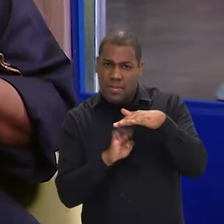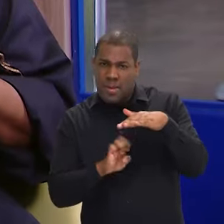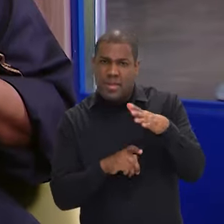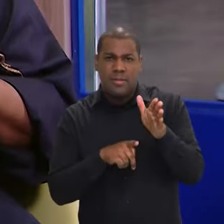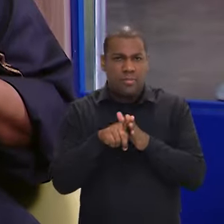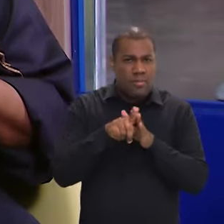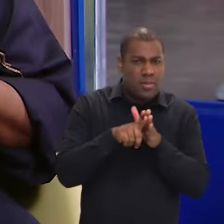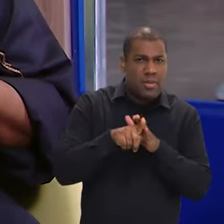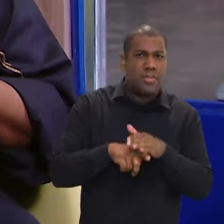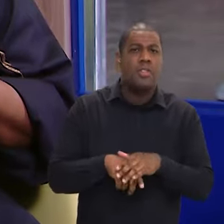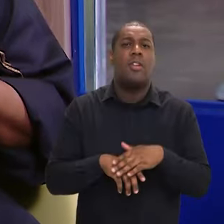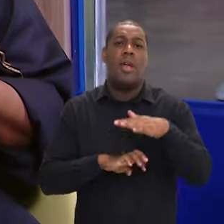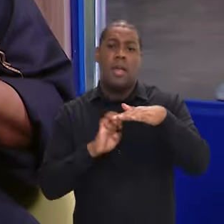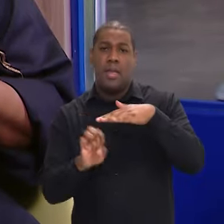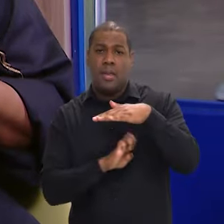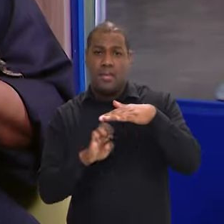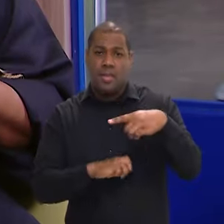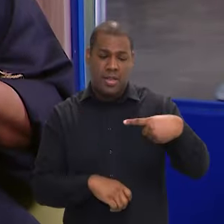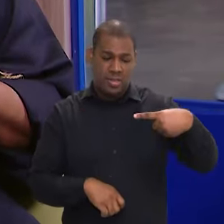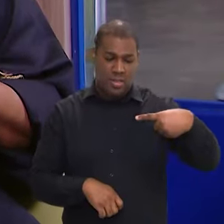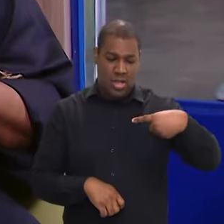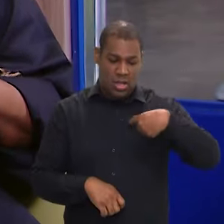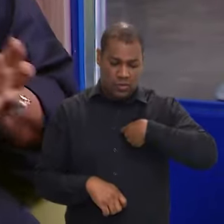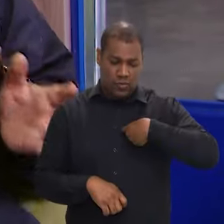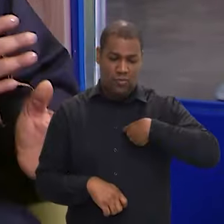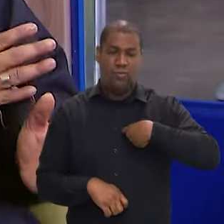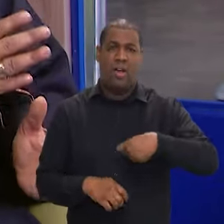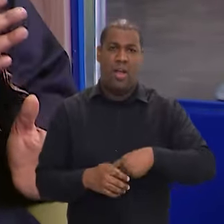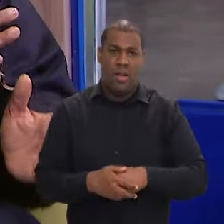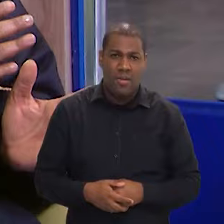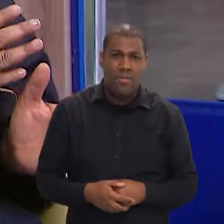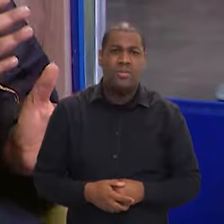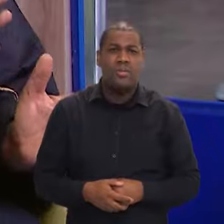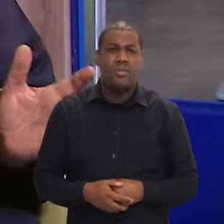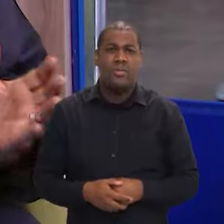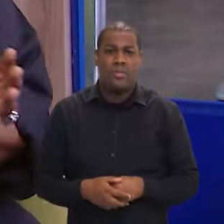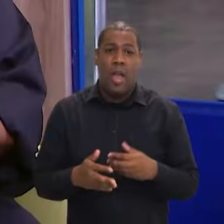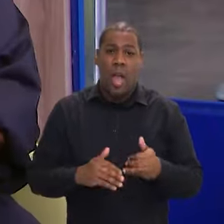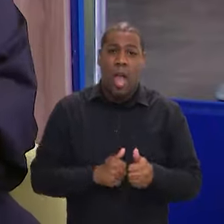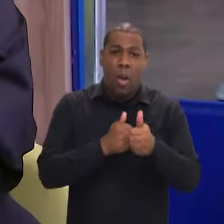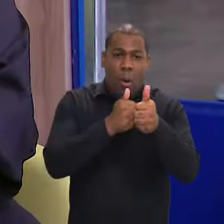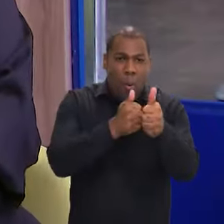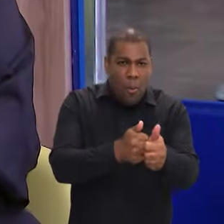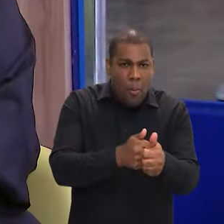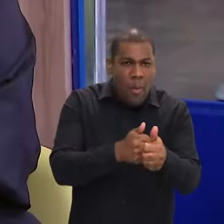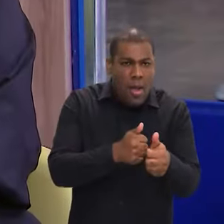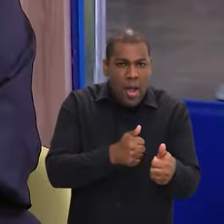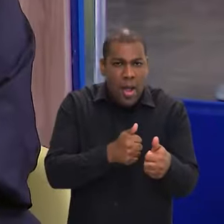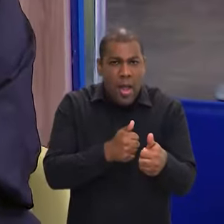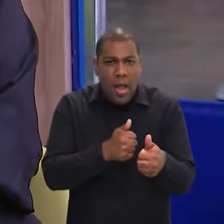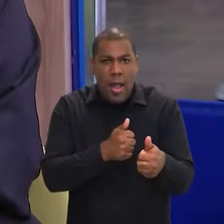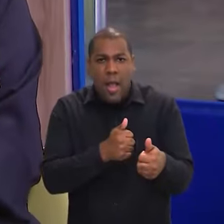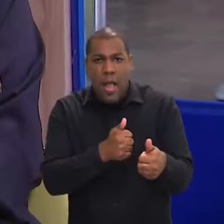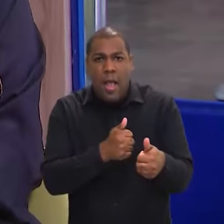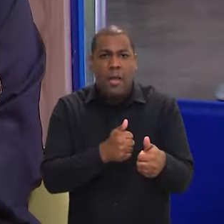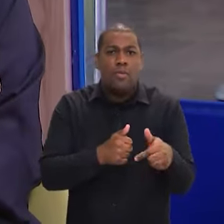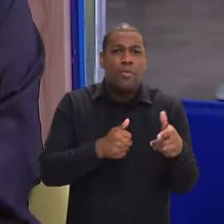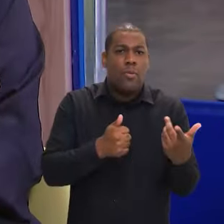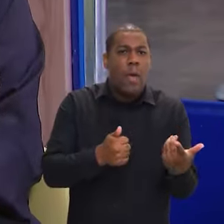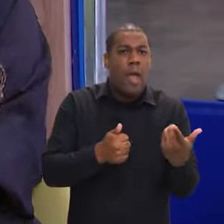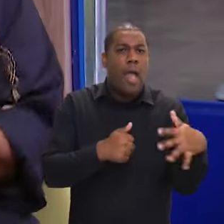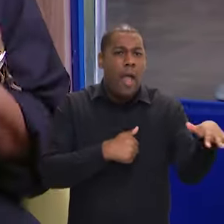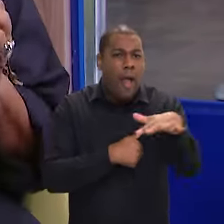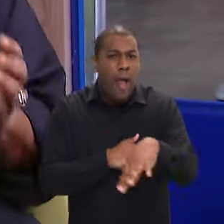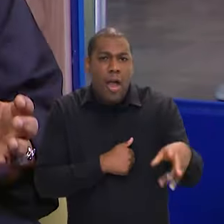né, com a fundação Getúlio Vargas, para fazer o, para trazer esse acompanhamento, para trazer esse mapa,